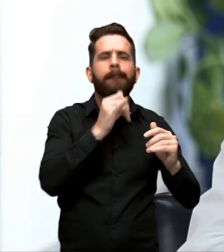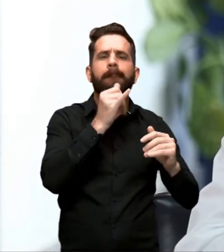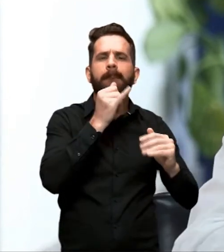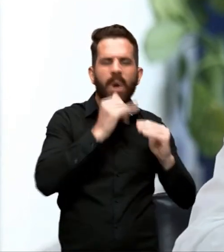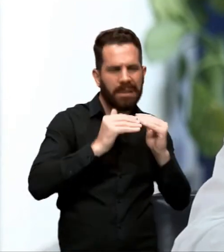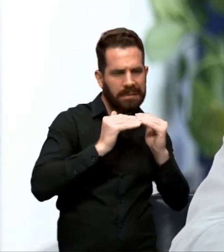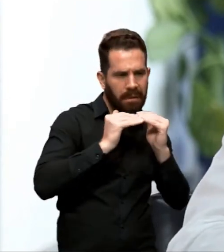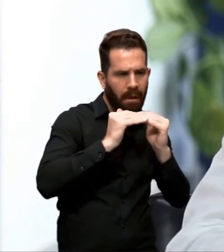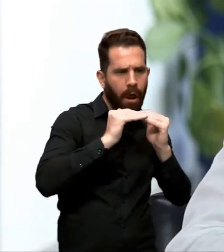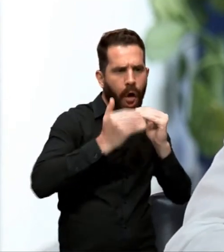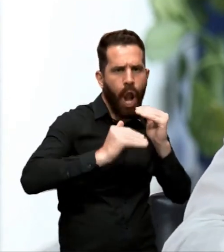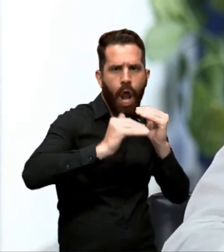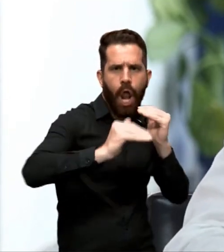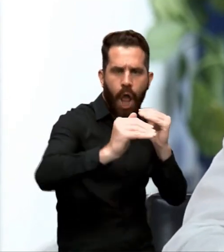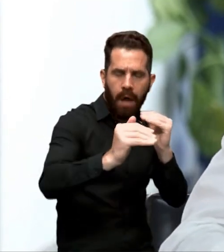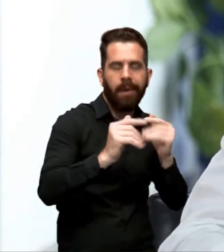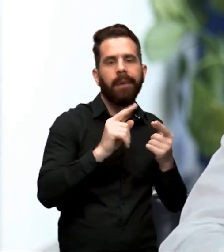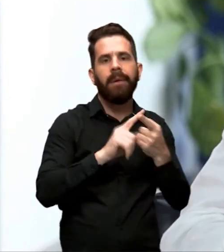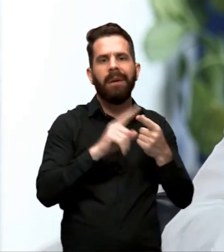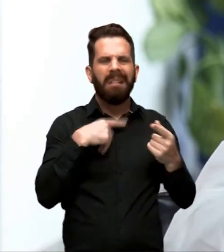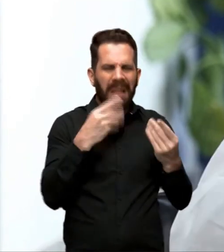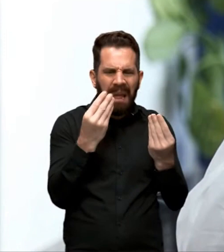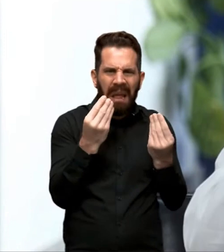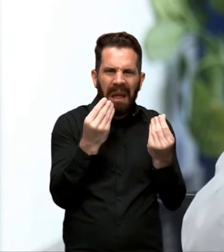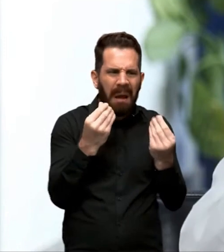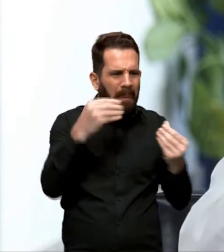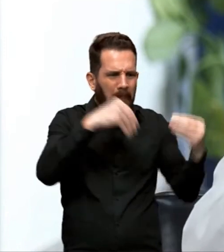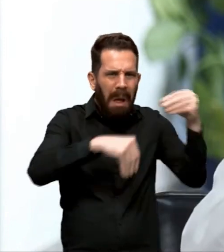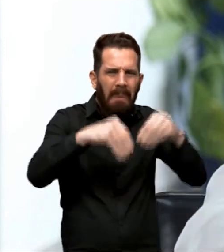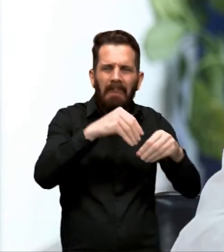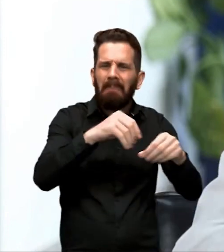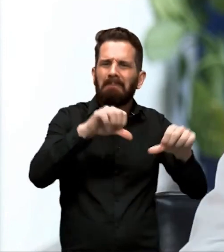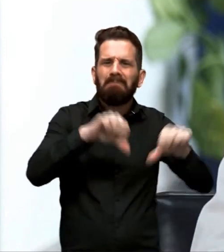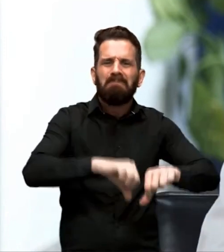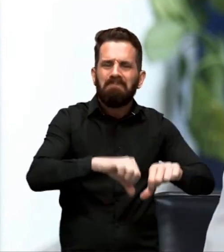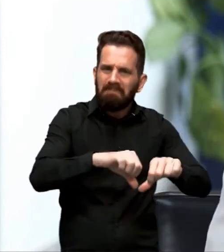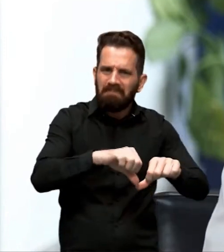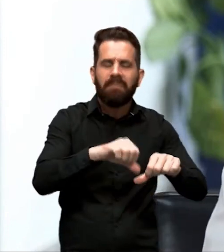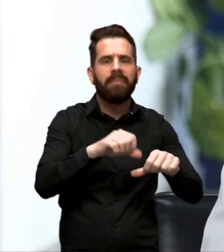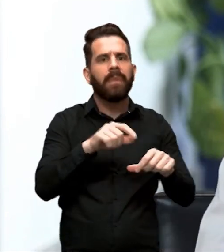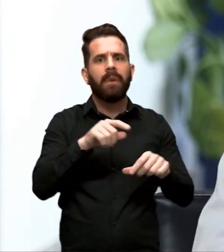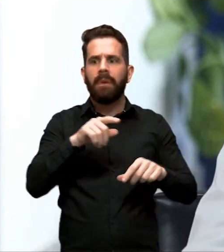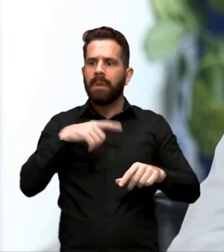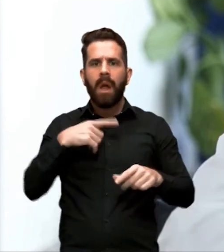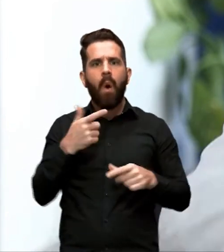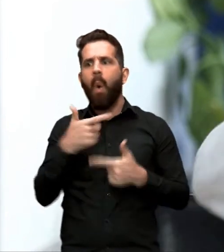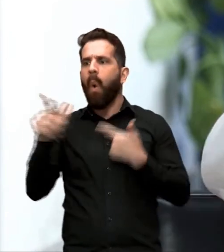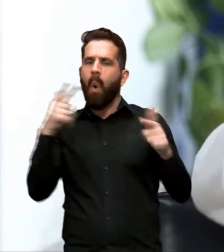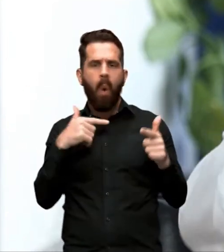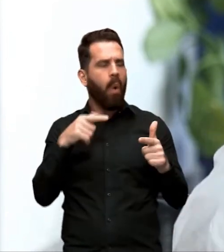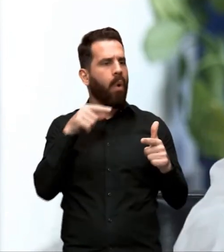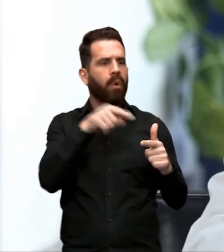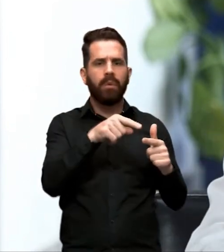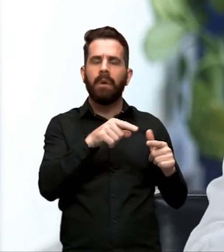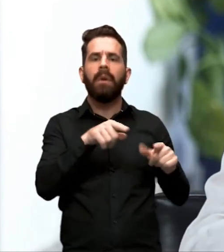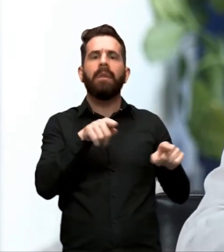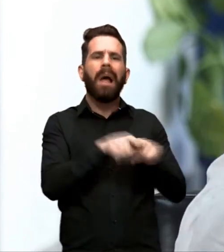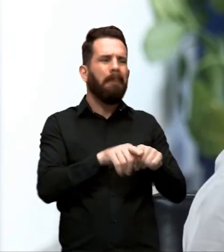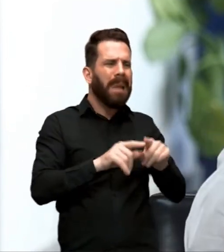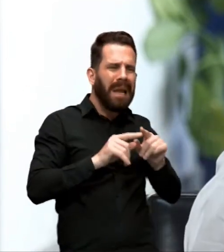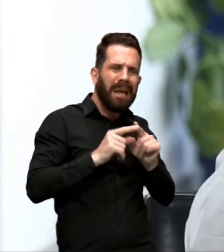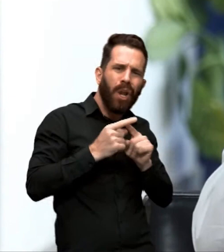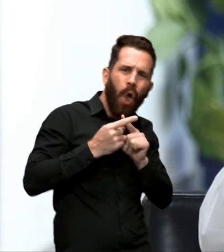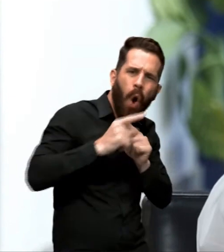declividade, problemas com componentes, má composição de materiais, extensão. Então,